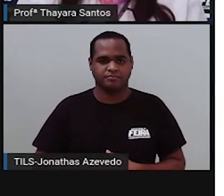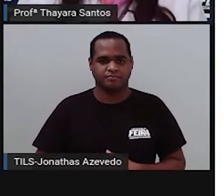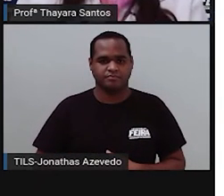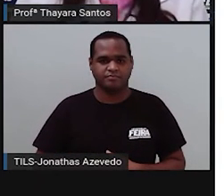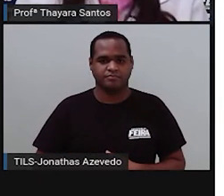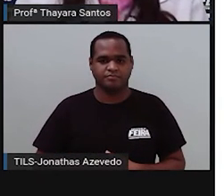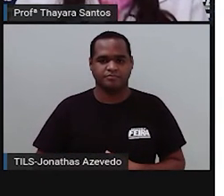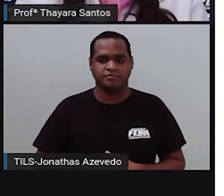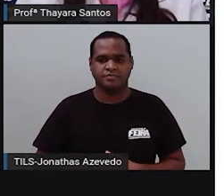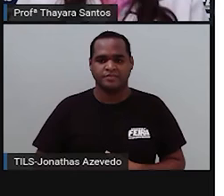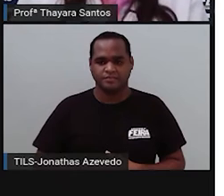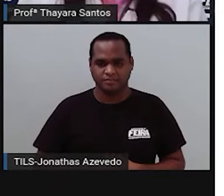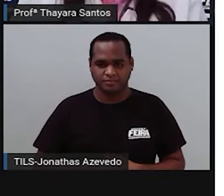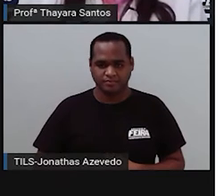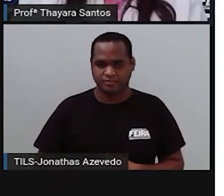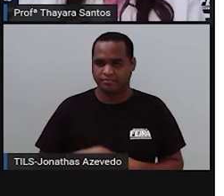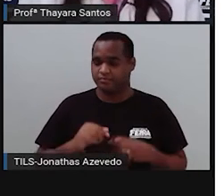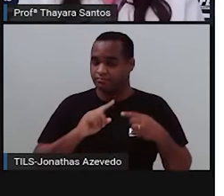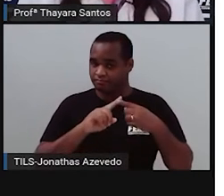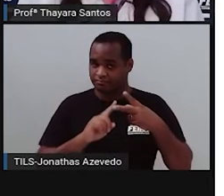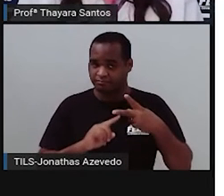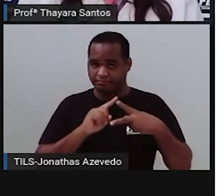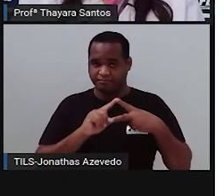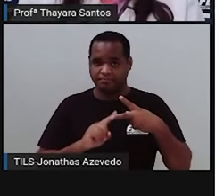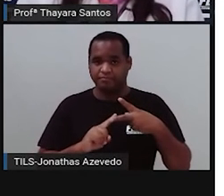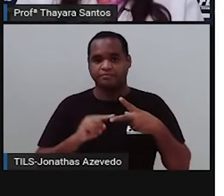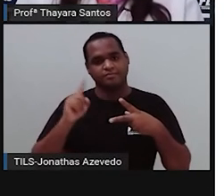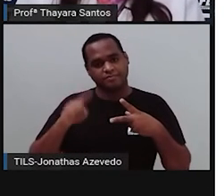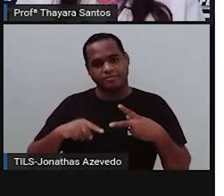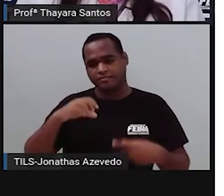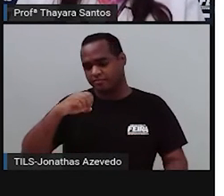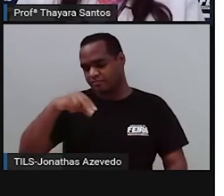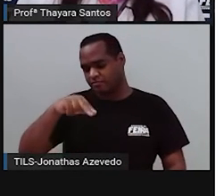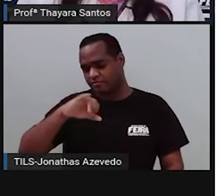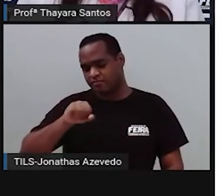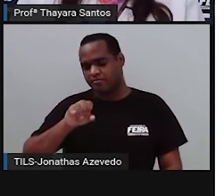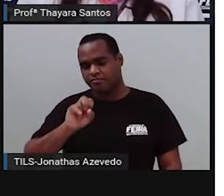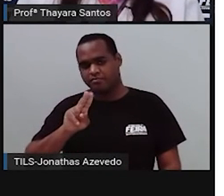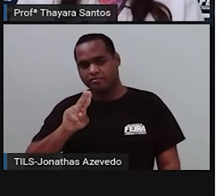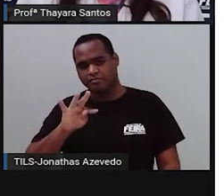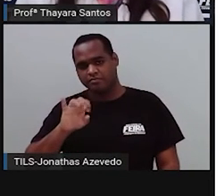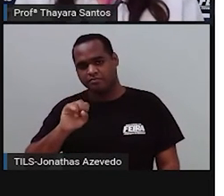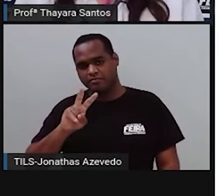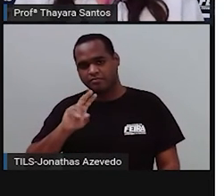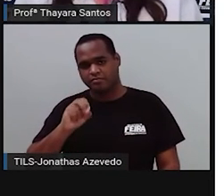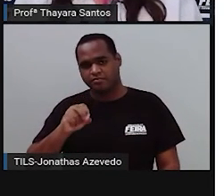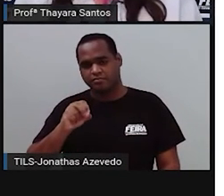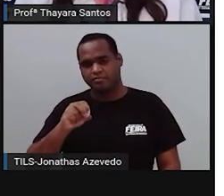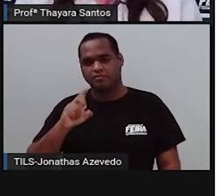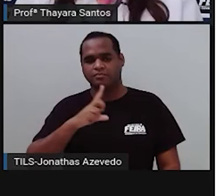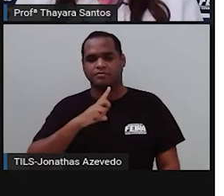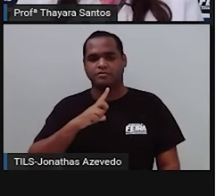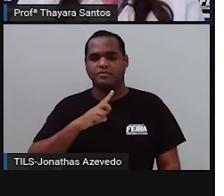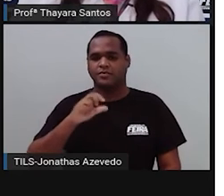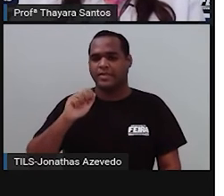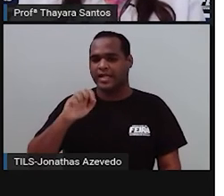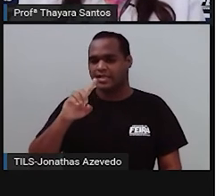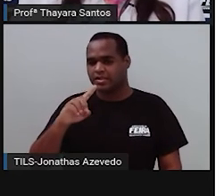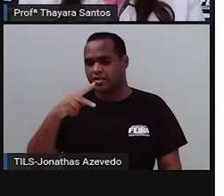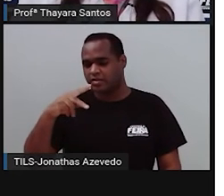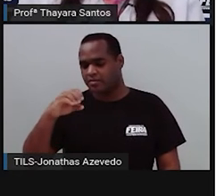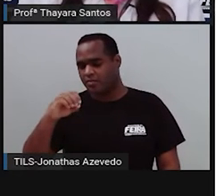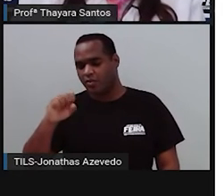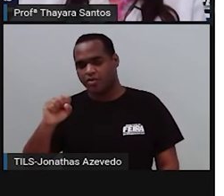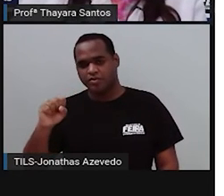E agora a gente vai para os dois últimos tipos de tecido conjuntivo, que é o tecido conjuntivo adiposo e o tecido